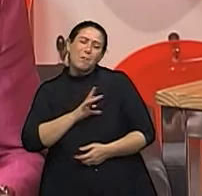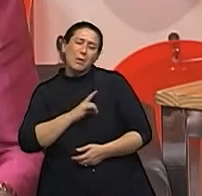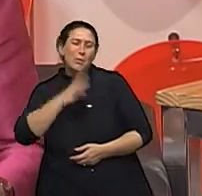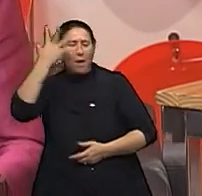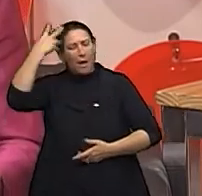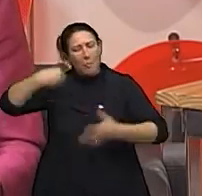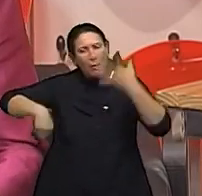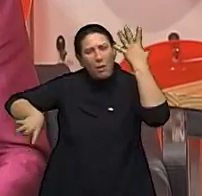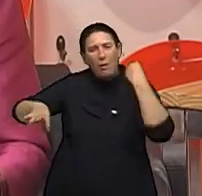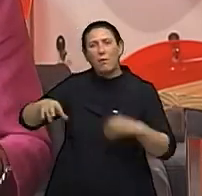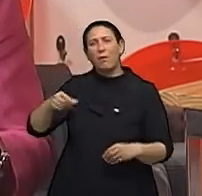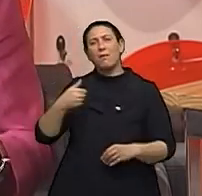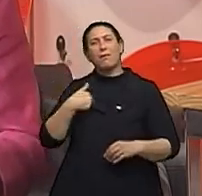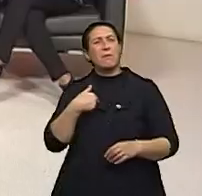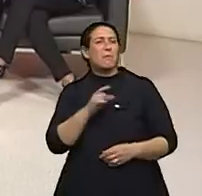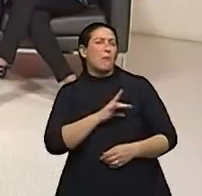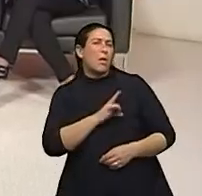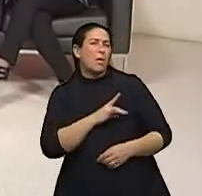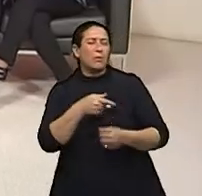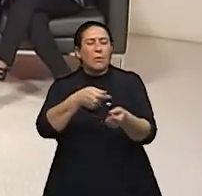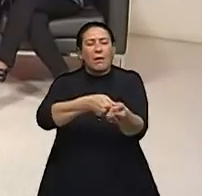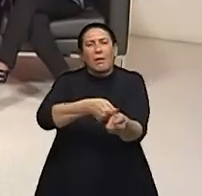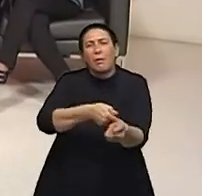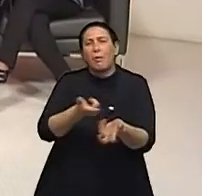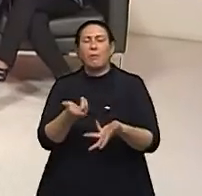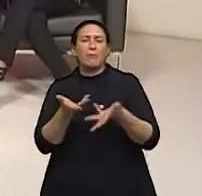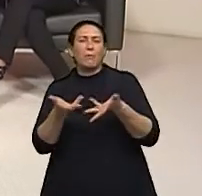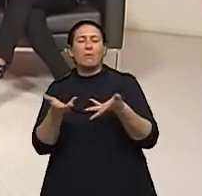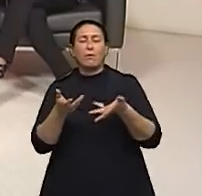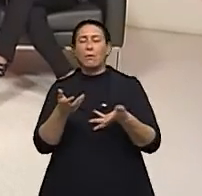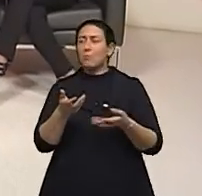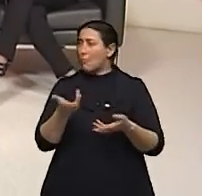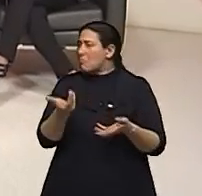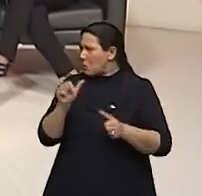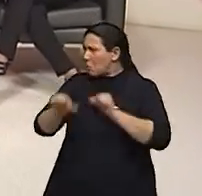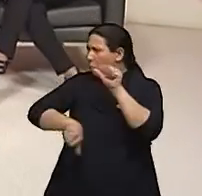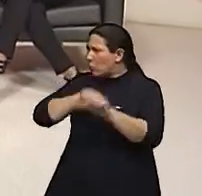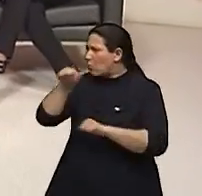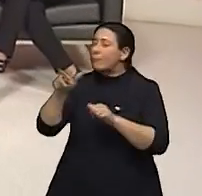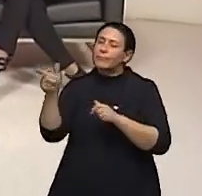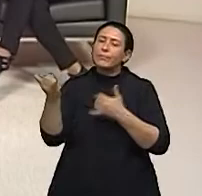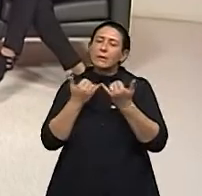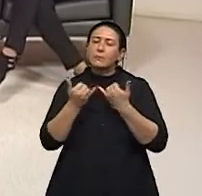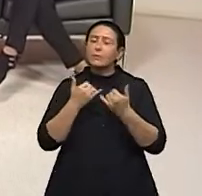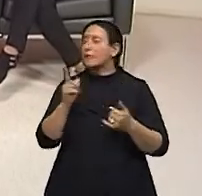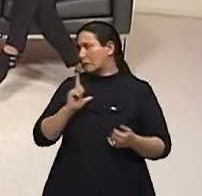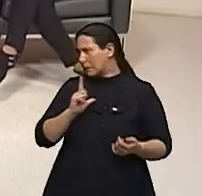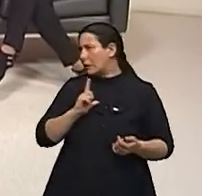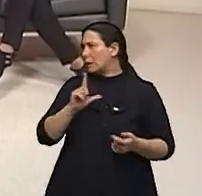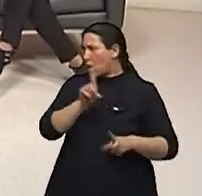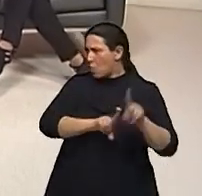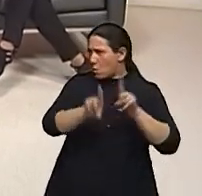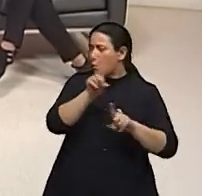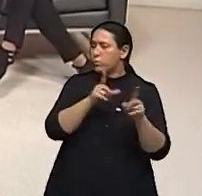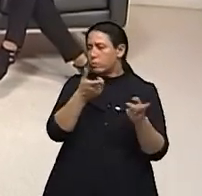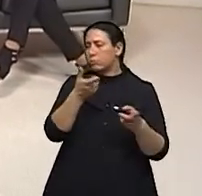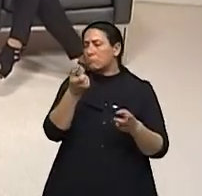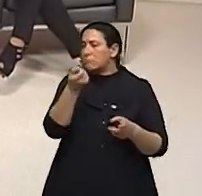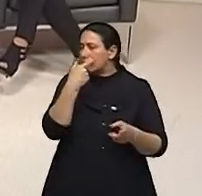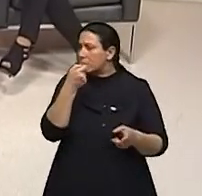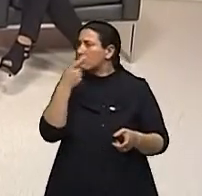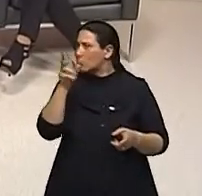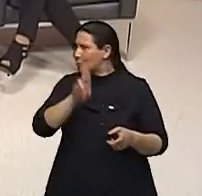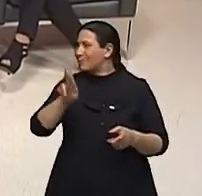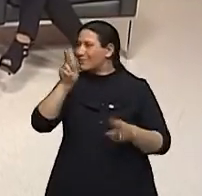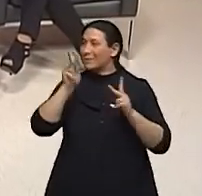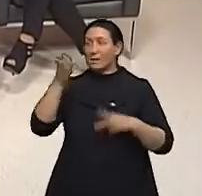cabelo, sabe, como a mulher é ligada. Isso mudou na medicação? Por exemplo, tem até comprimidos de químio que as pessoas,